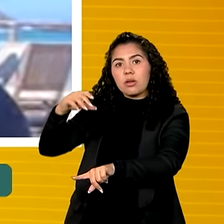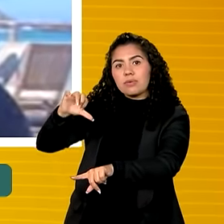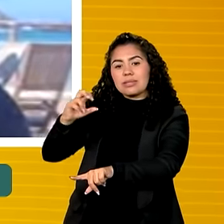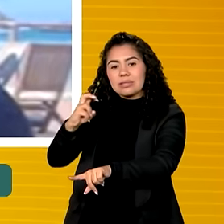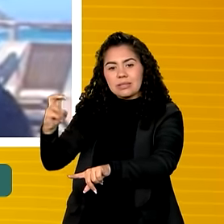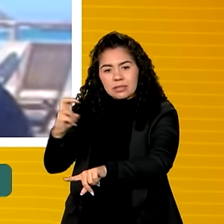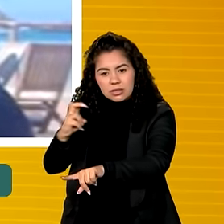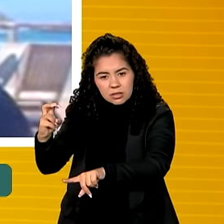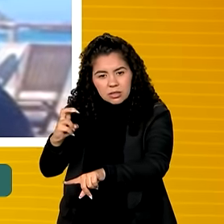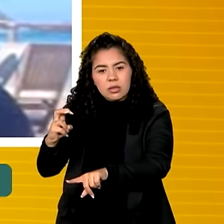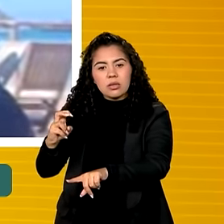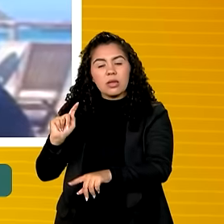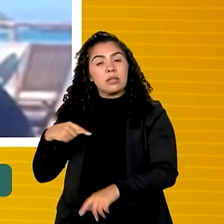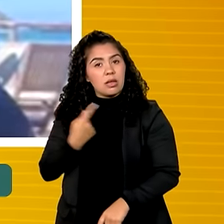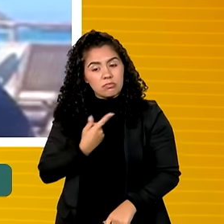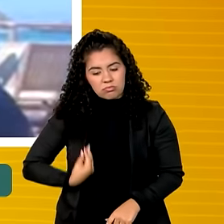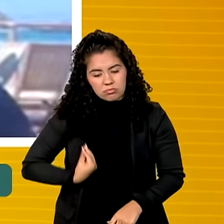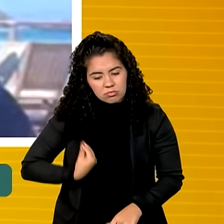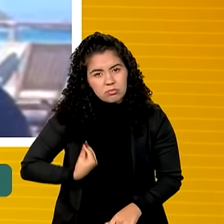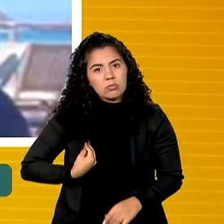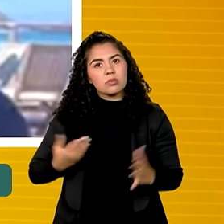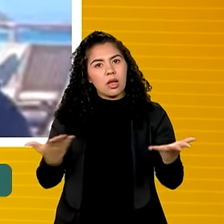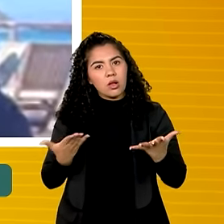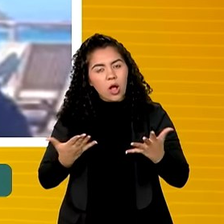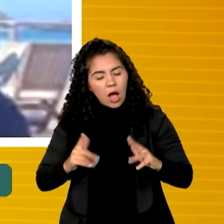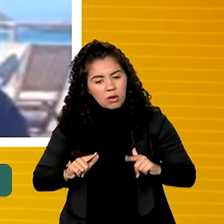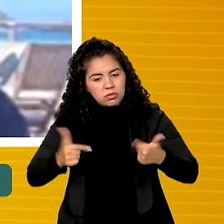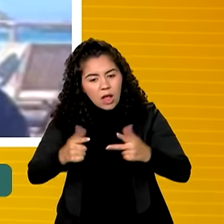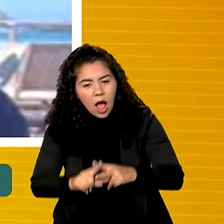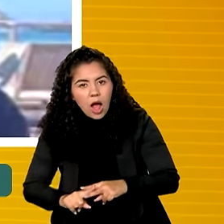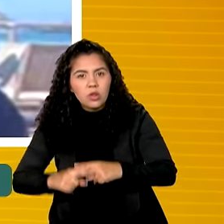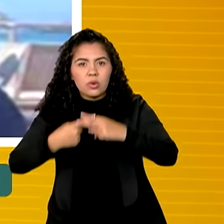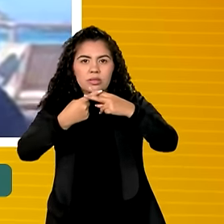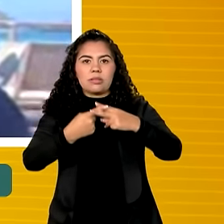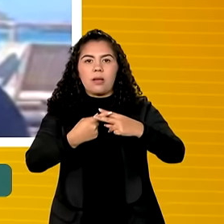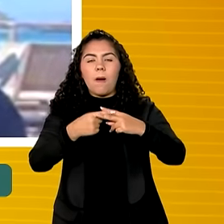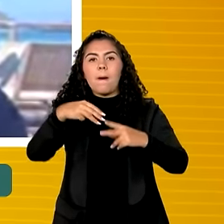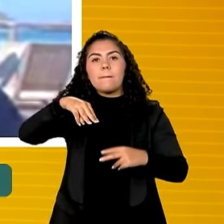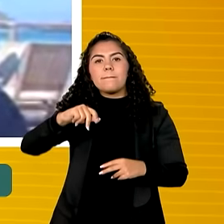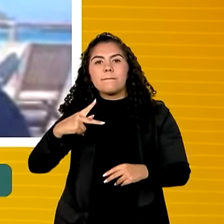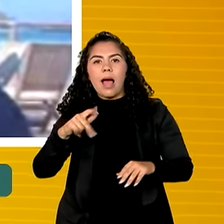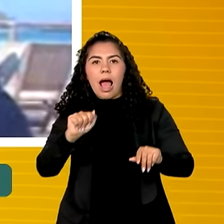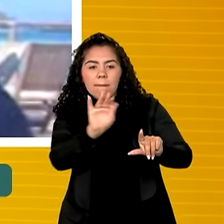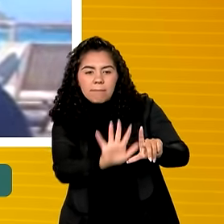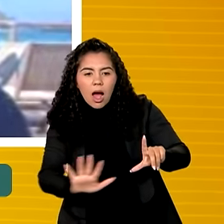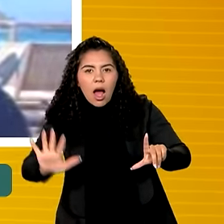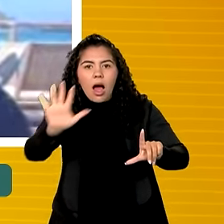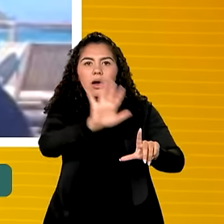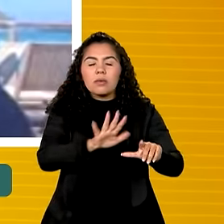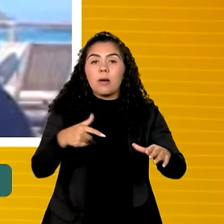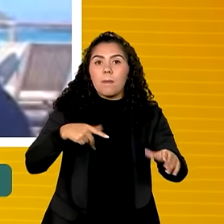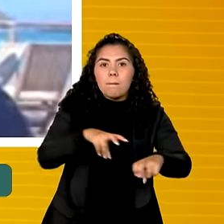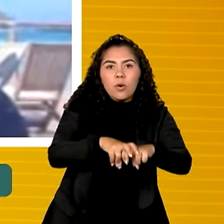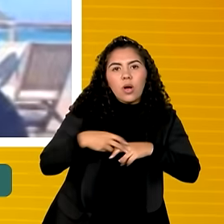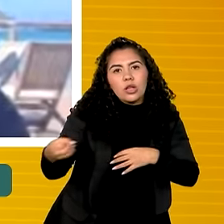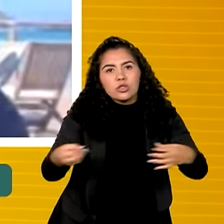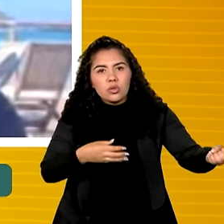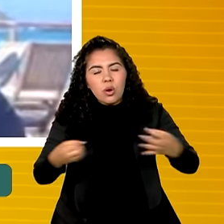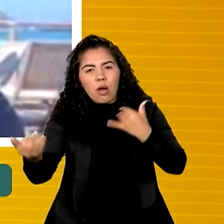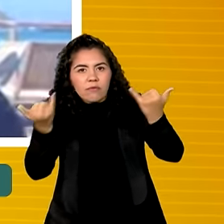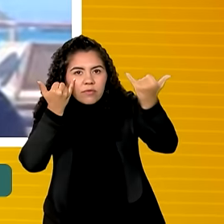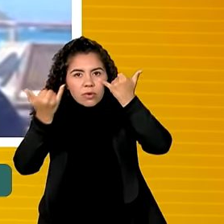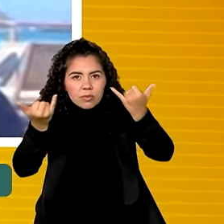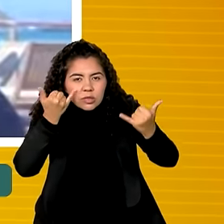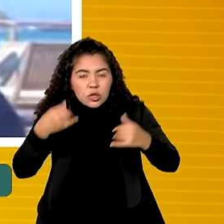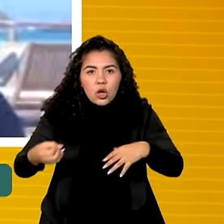E atualmente nós estamos fazendo a atualização deste mapa. A partir de novas informações, novos dados, novas